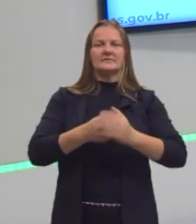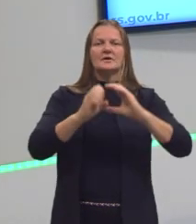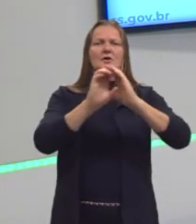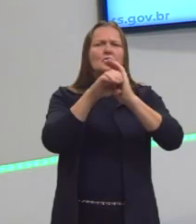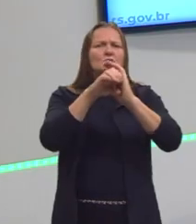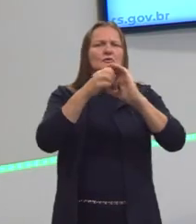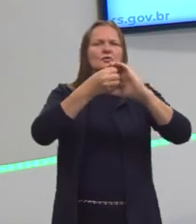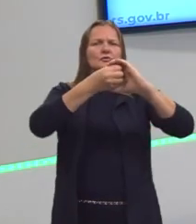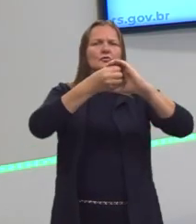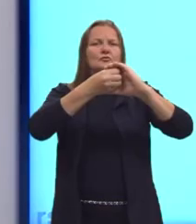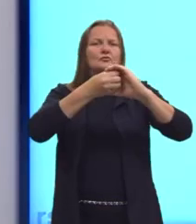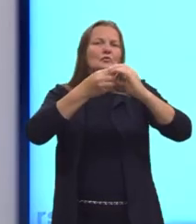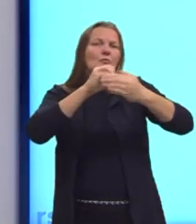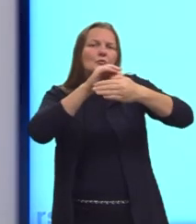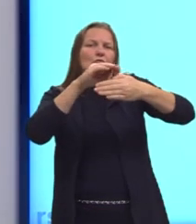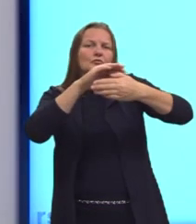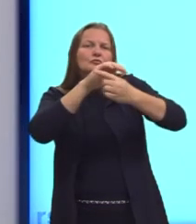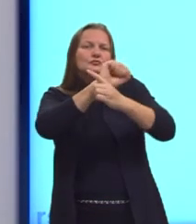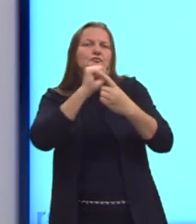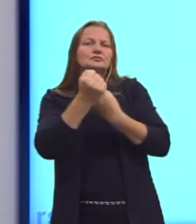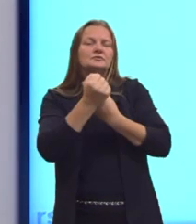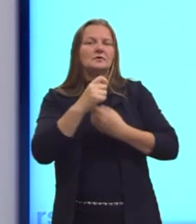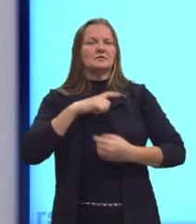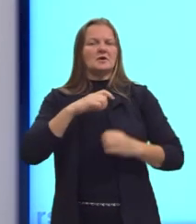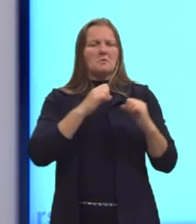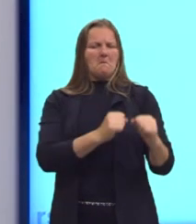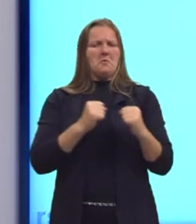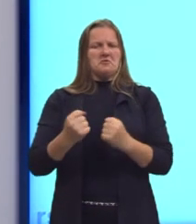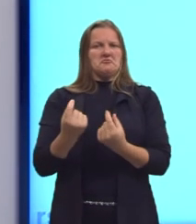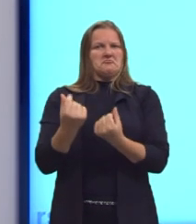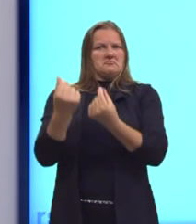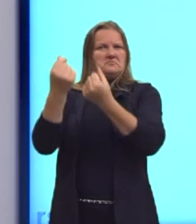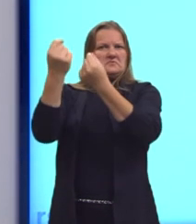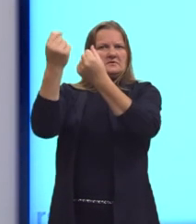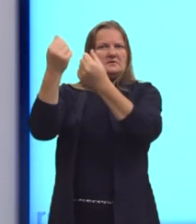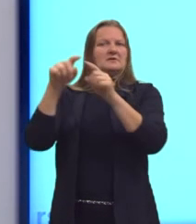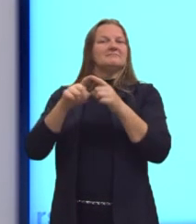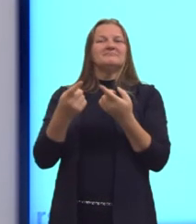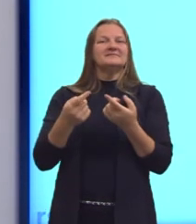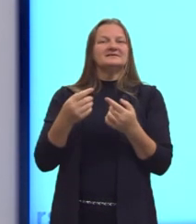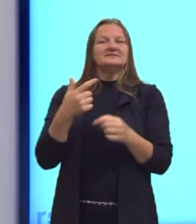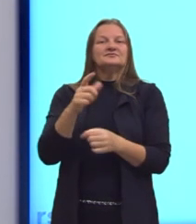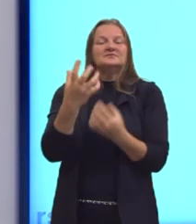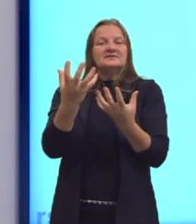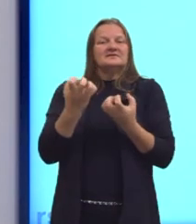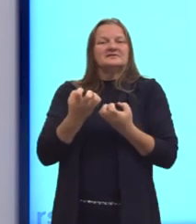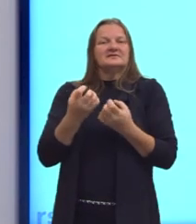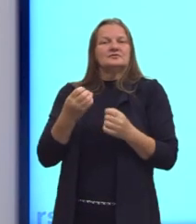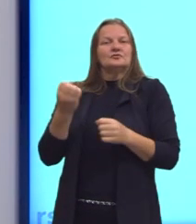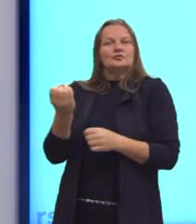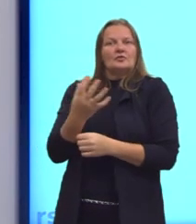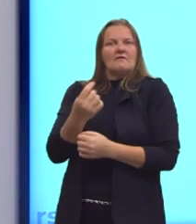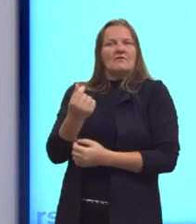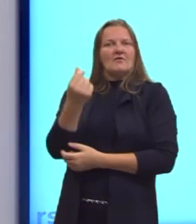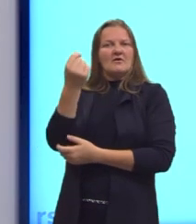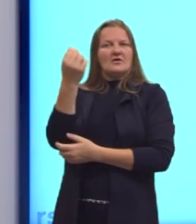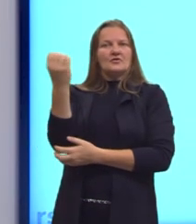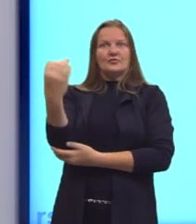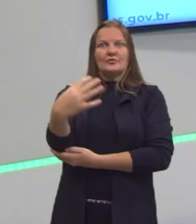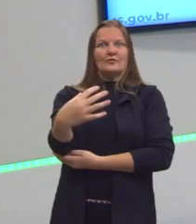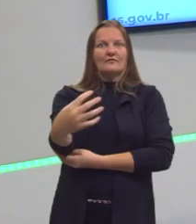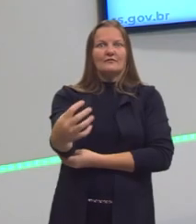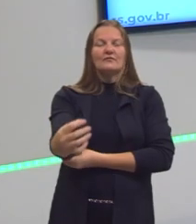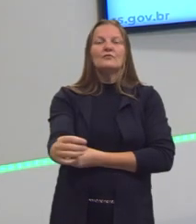Porque, às vezes, o camarada tem poder econômico, mas ele não é aceito... Os novos ricos, por exemplo, não são